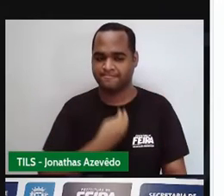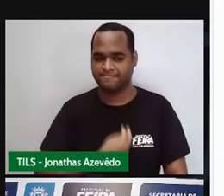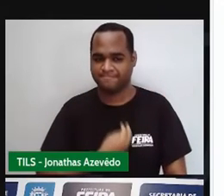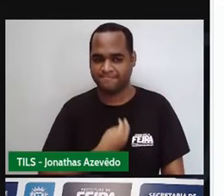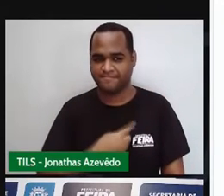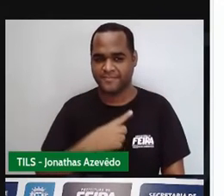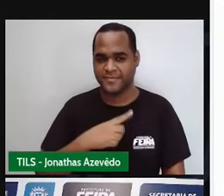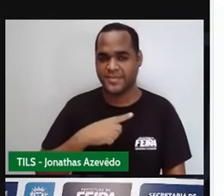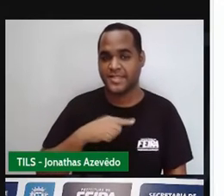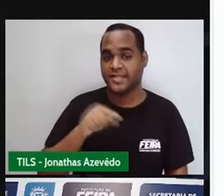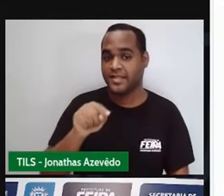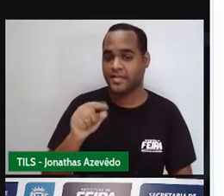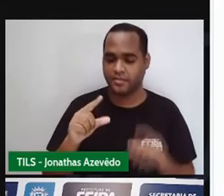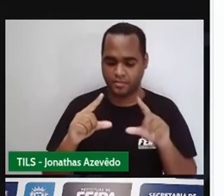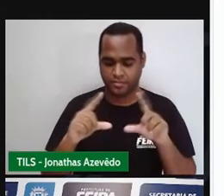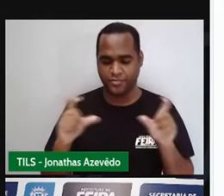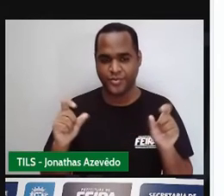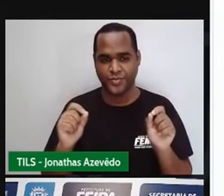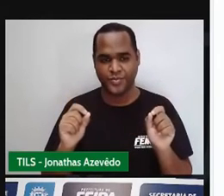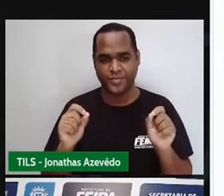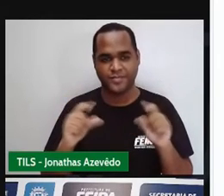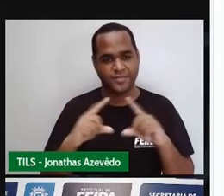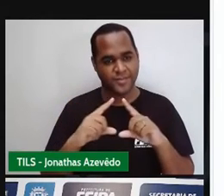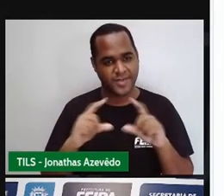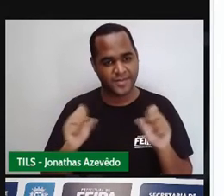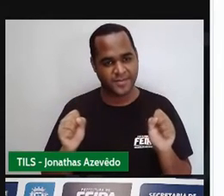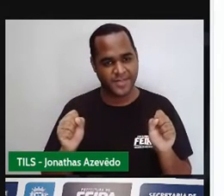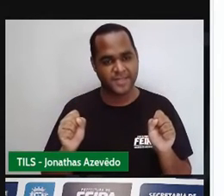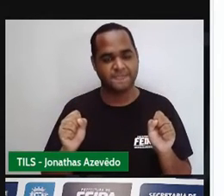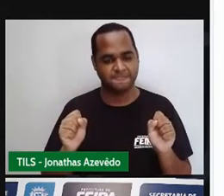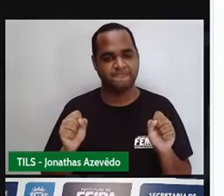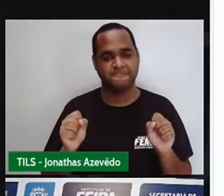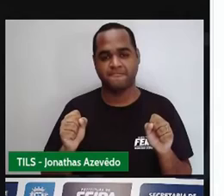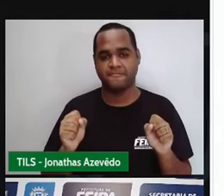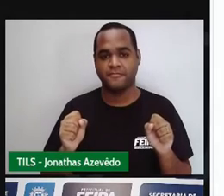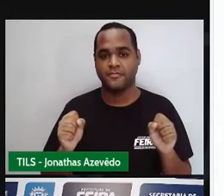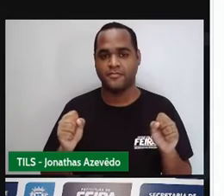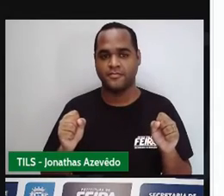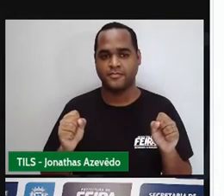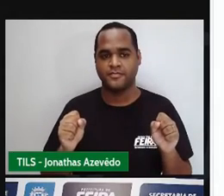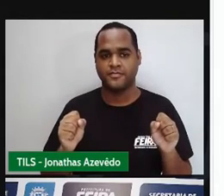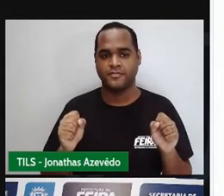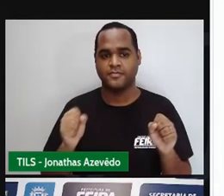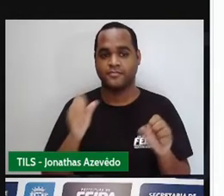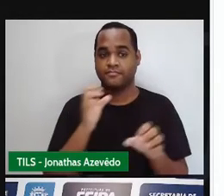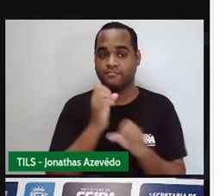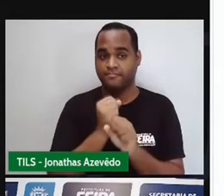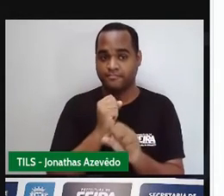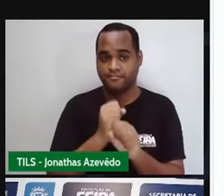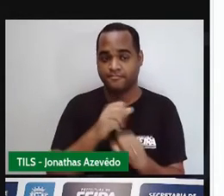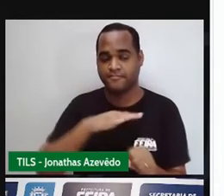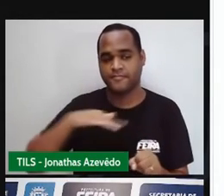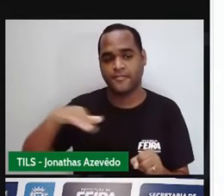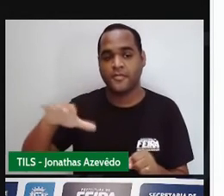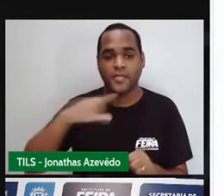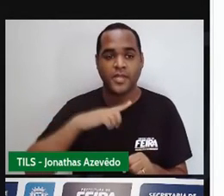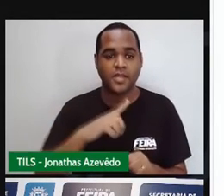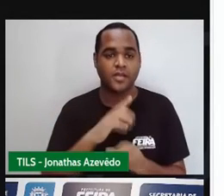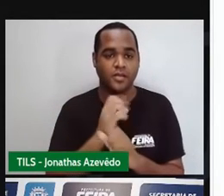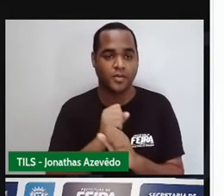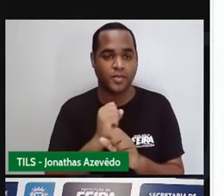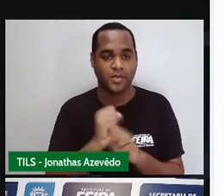gente escrever uma expressão onde essa expressão significa a forma de calcular a área de um retângulo